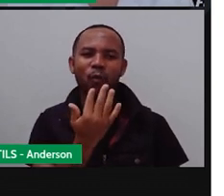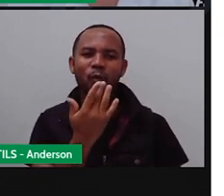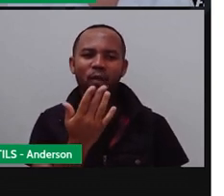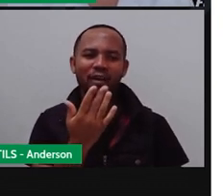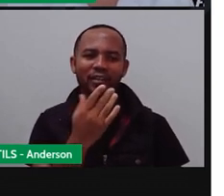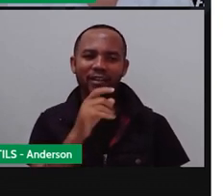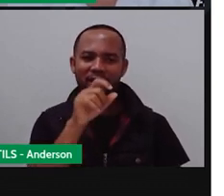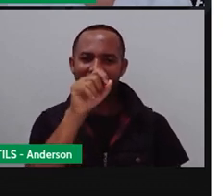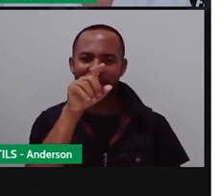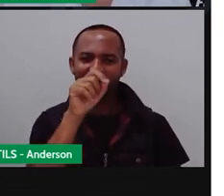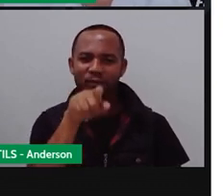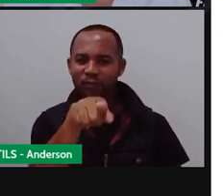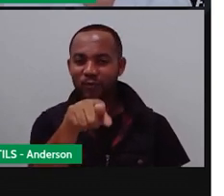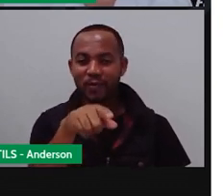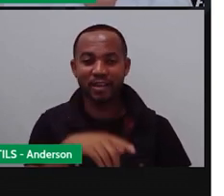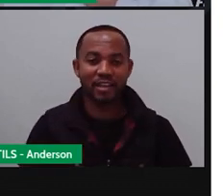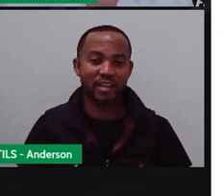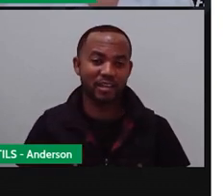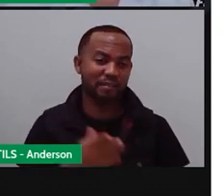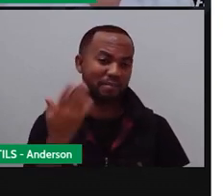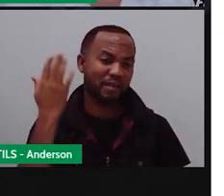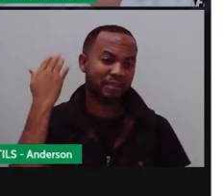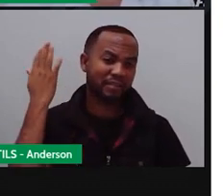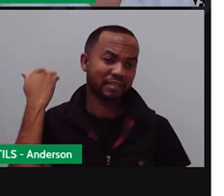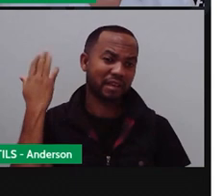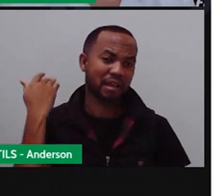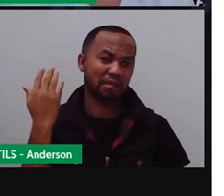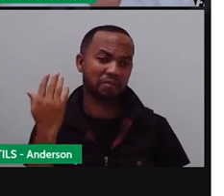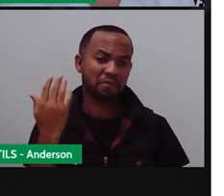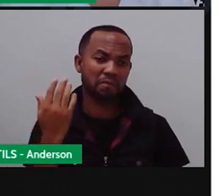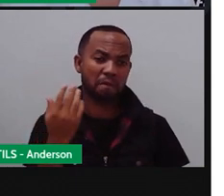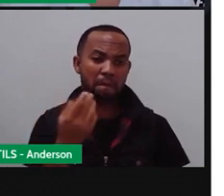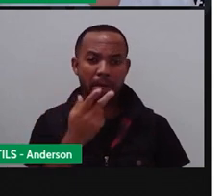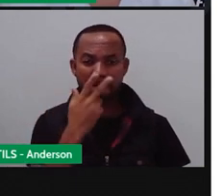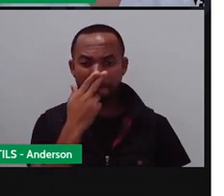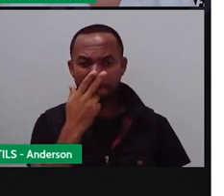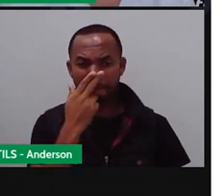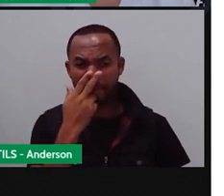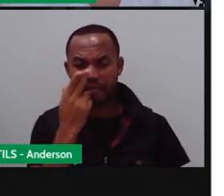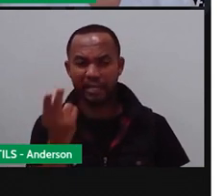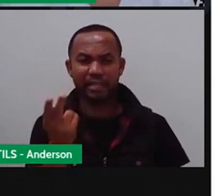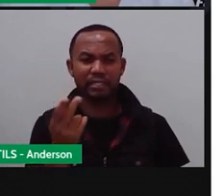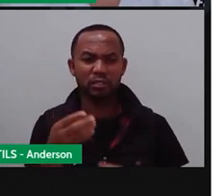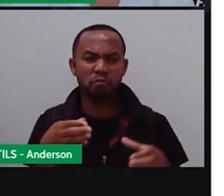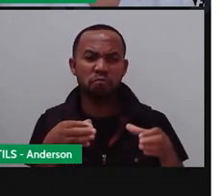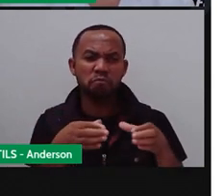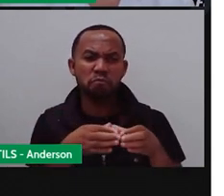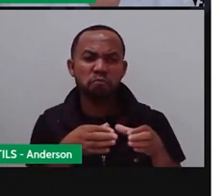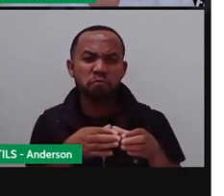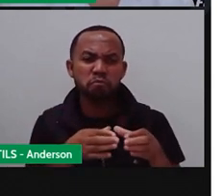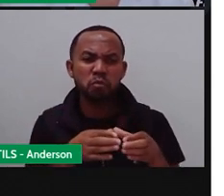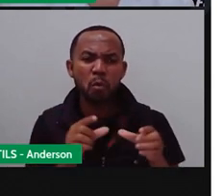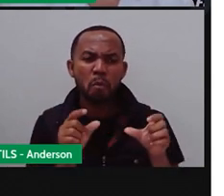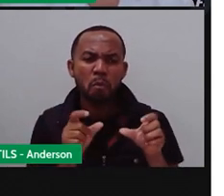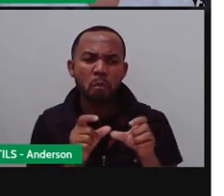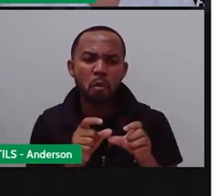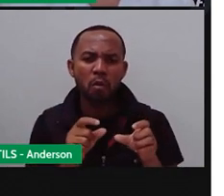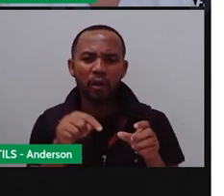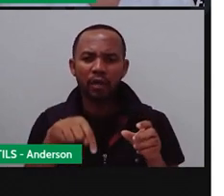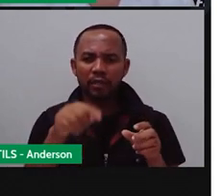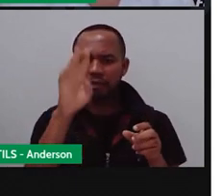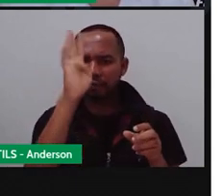Esta espécie foi considerada extinta no ano 2000. Atualmente, existem algumas em cativeiros no Brasil,